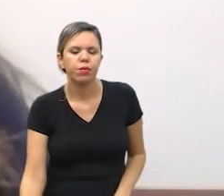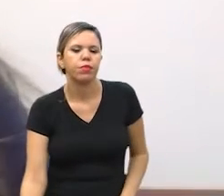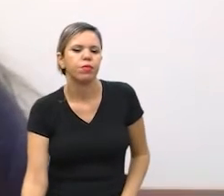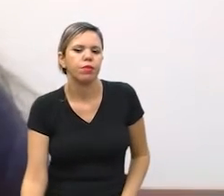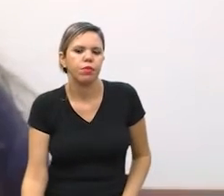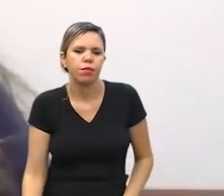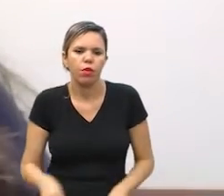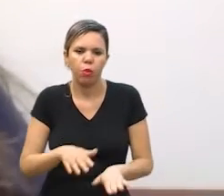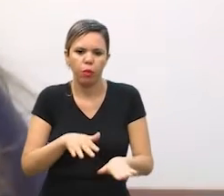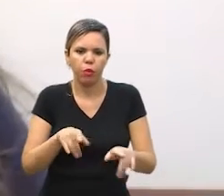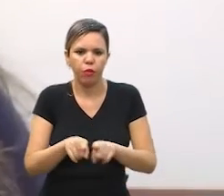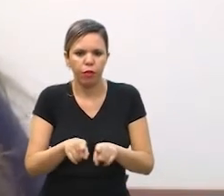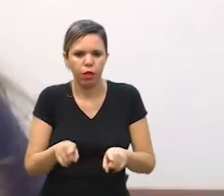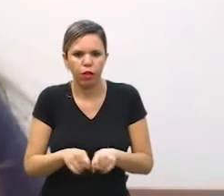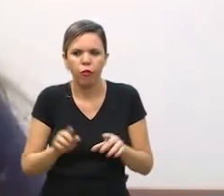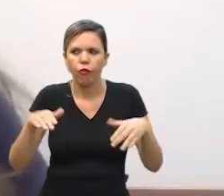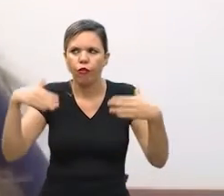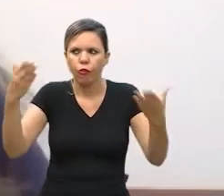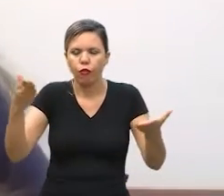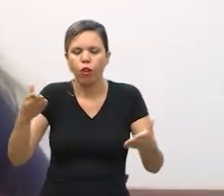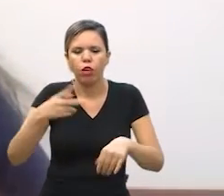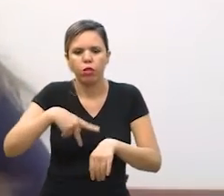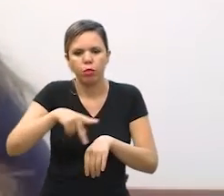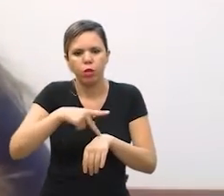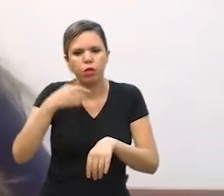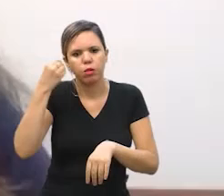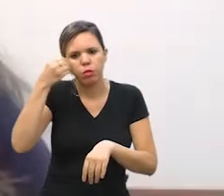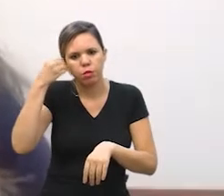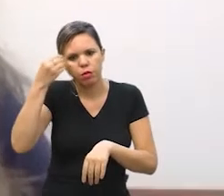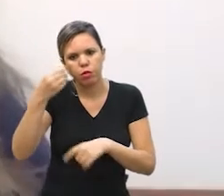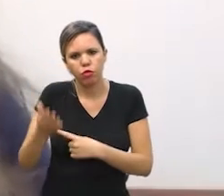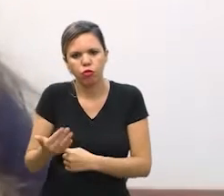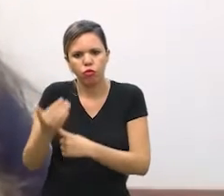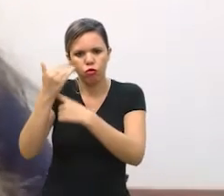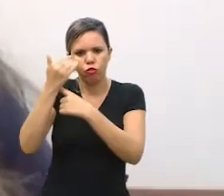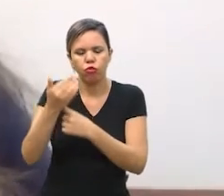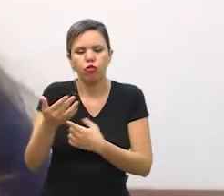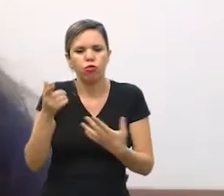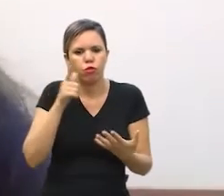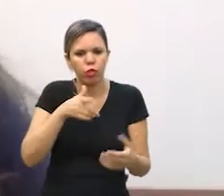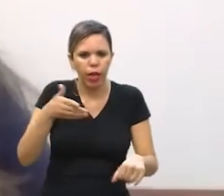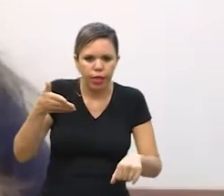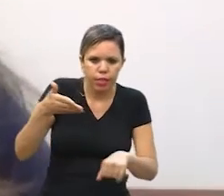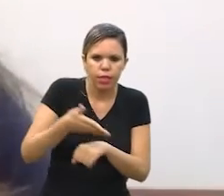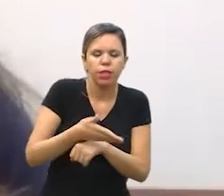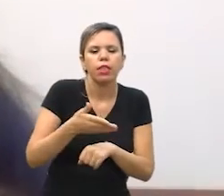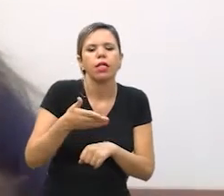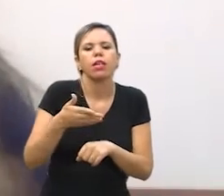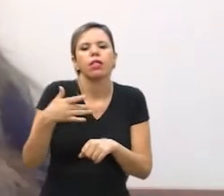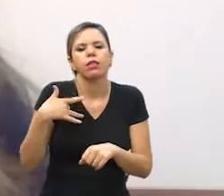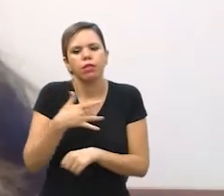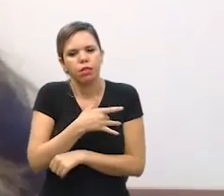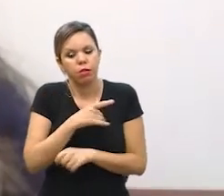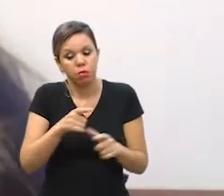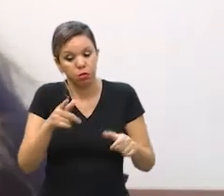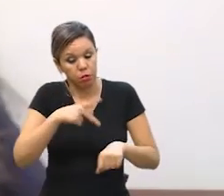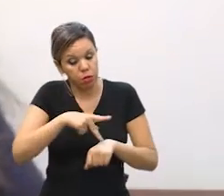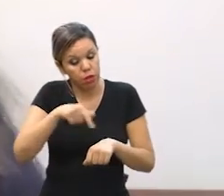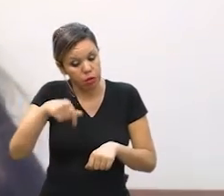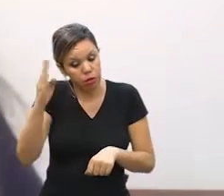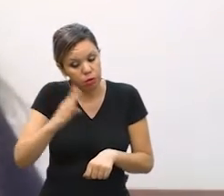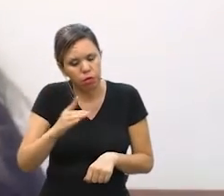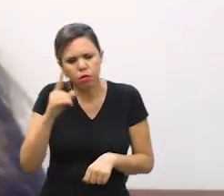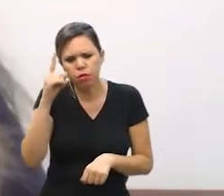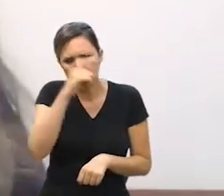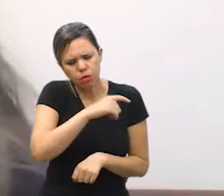acreditou até pela minha experiência fora do país em tecnologia para promover esse acesso à saúde a gente é um país muito grande e é muito